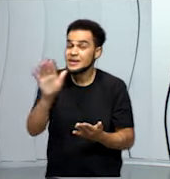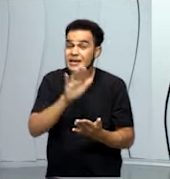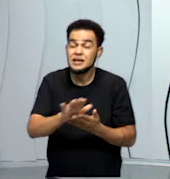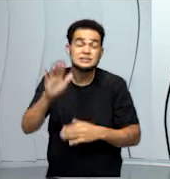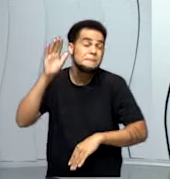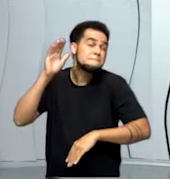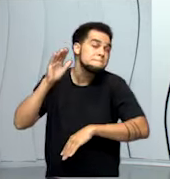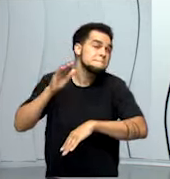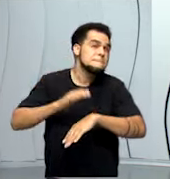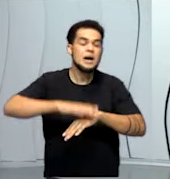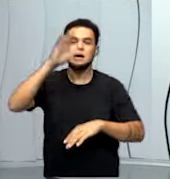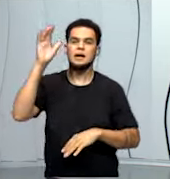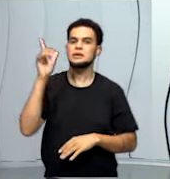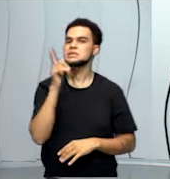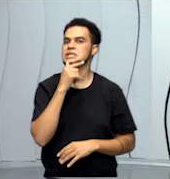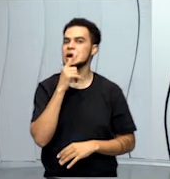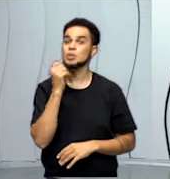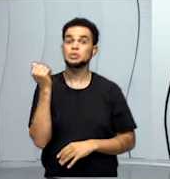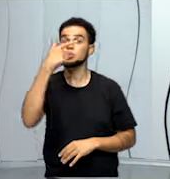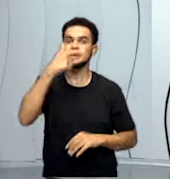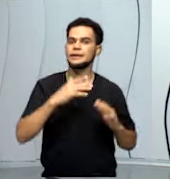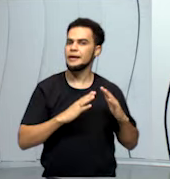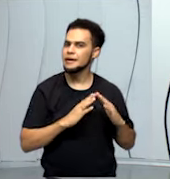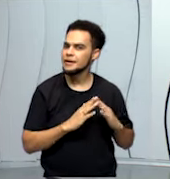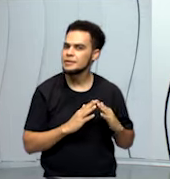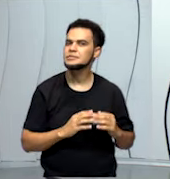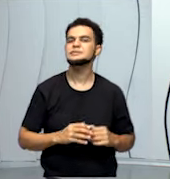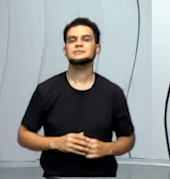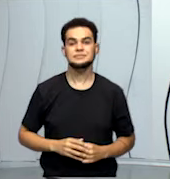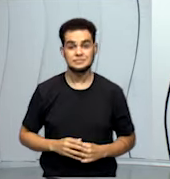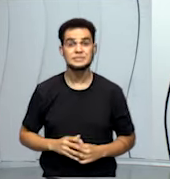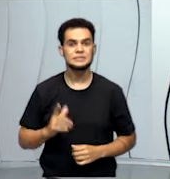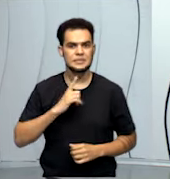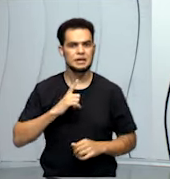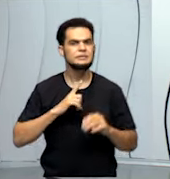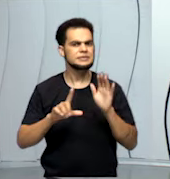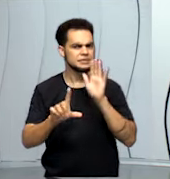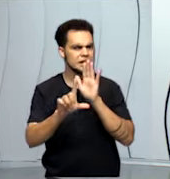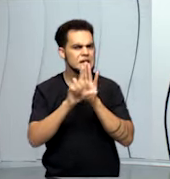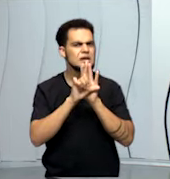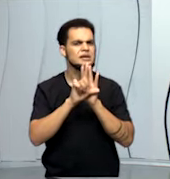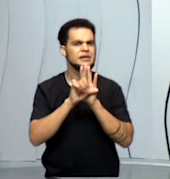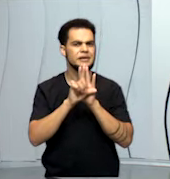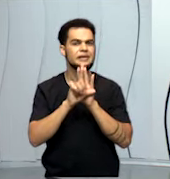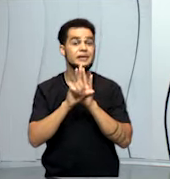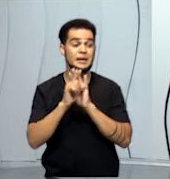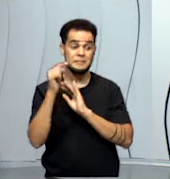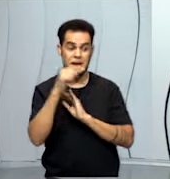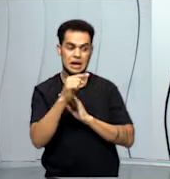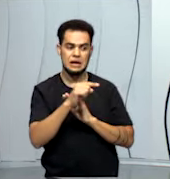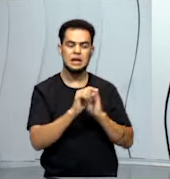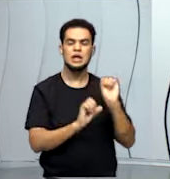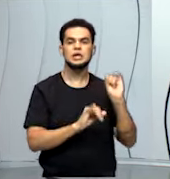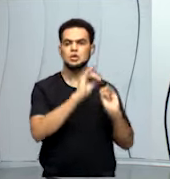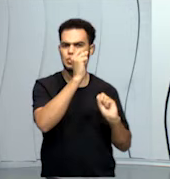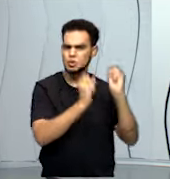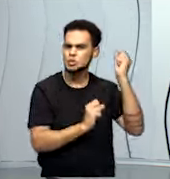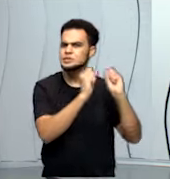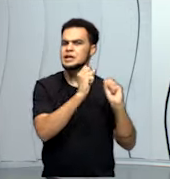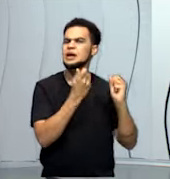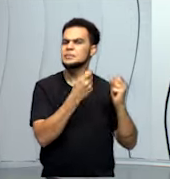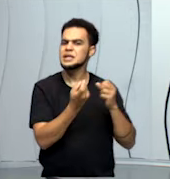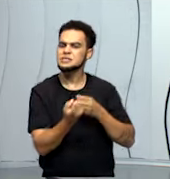do que o ambiente doméstico. Existem até leis para que essas indústrias devolvam a água